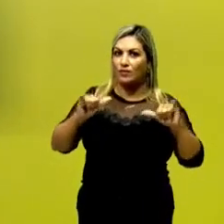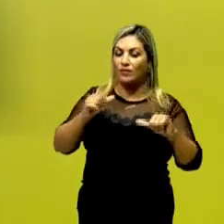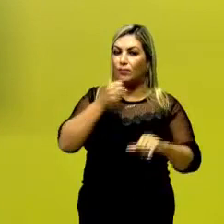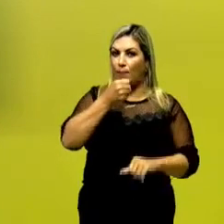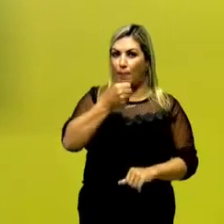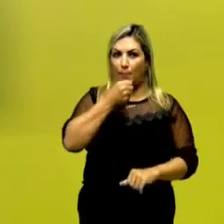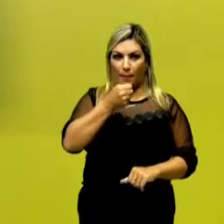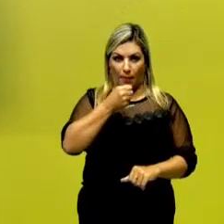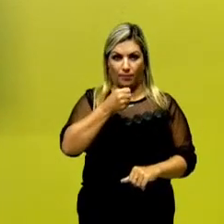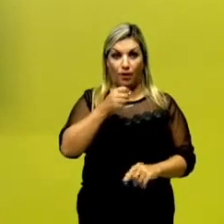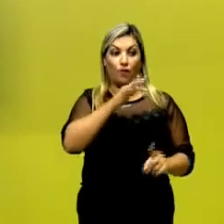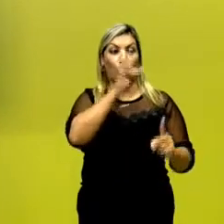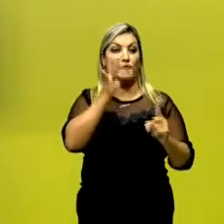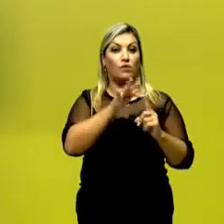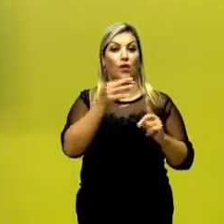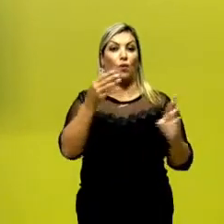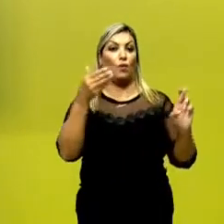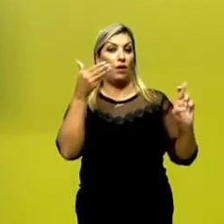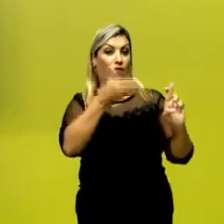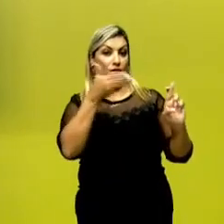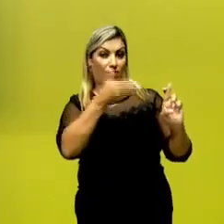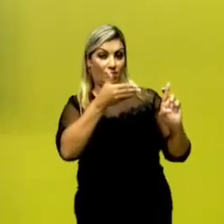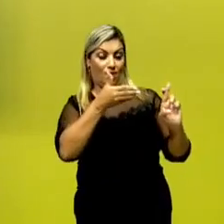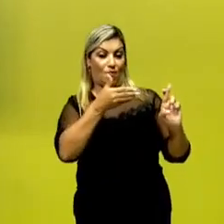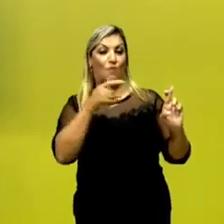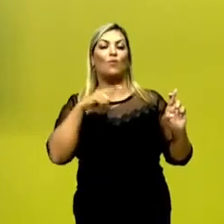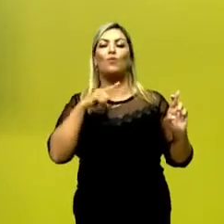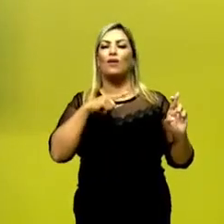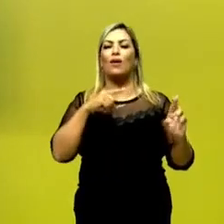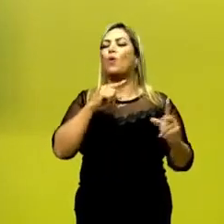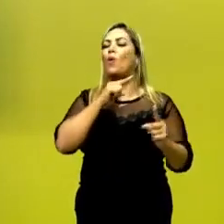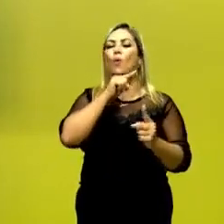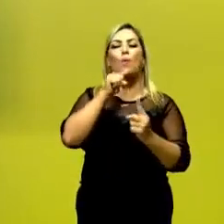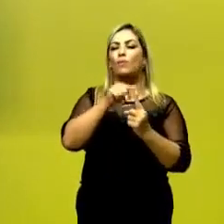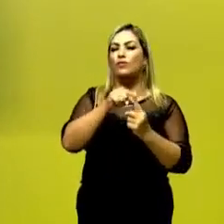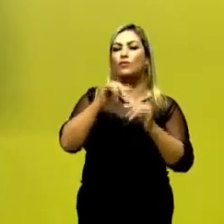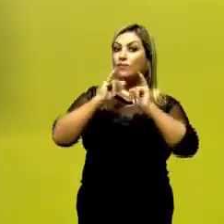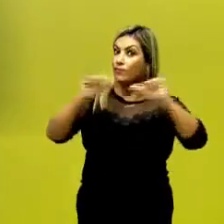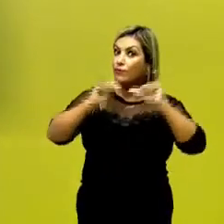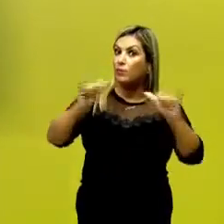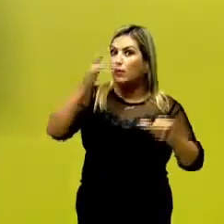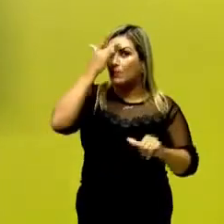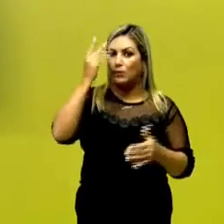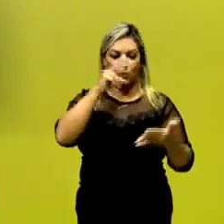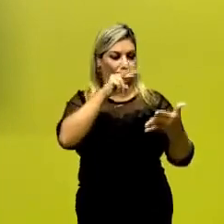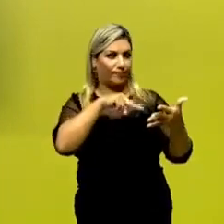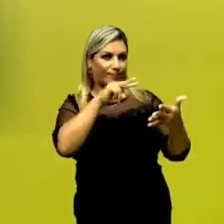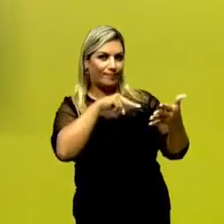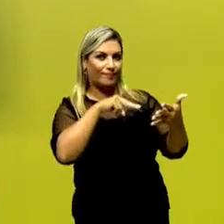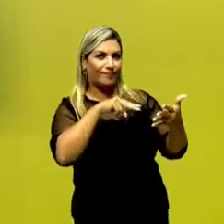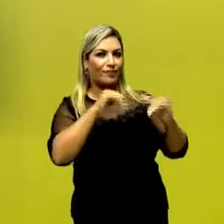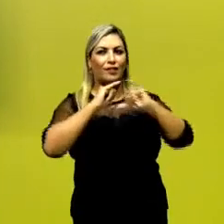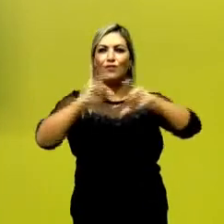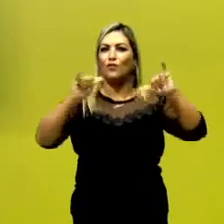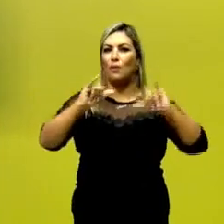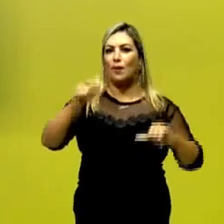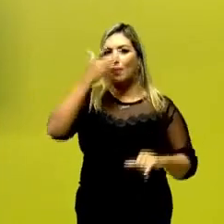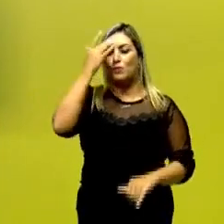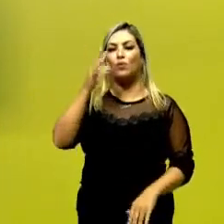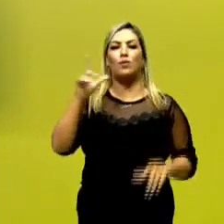referencial. Qual é o objetivo? O objetivo é informar o leitor. O objetivo é informar um